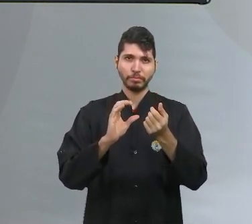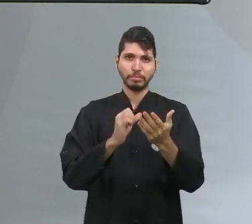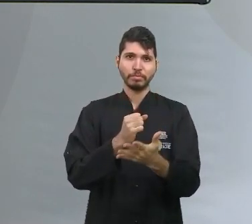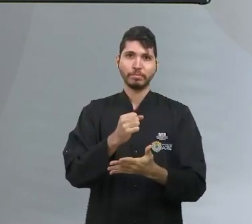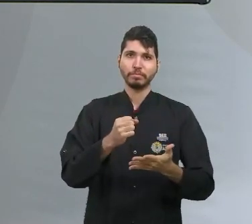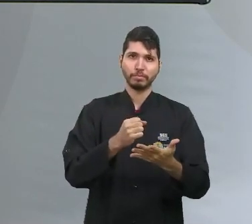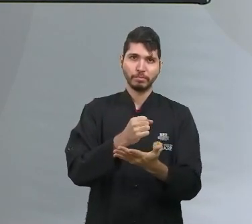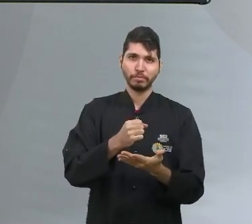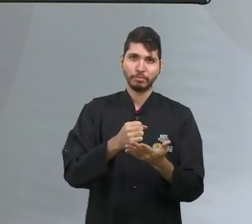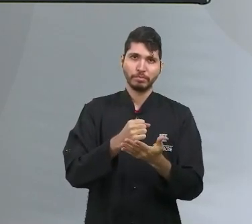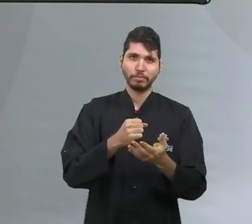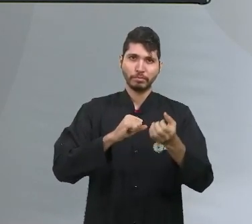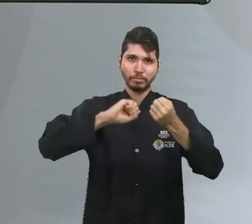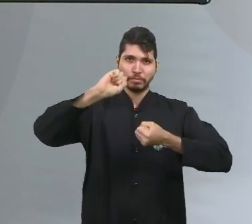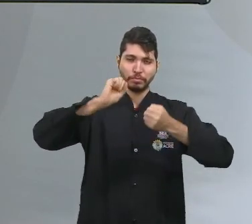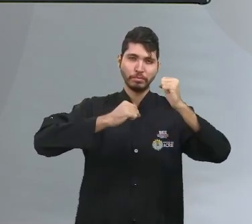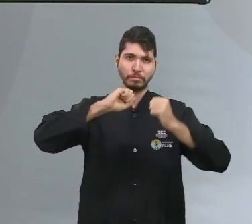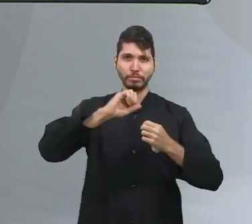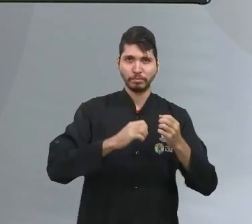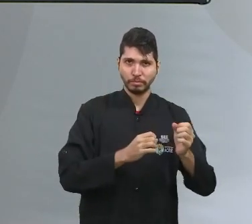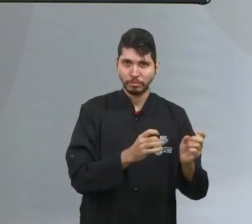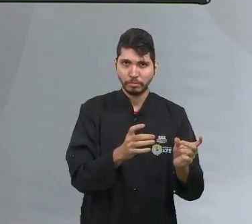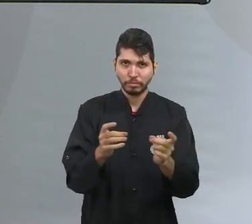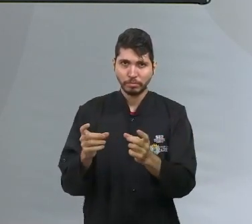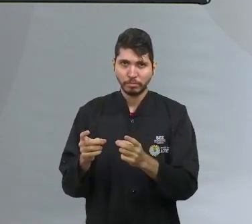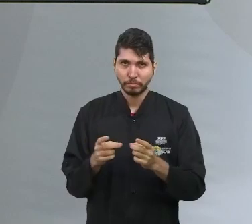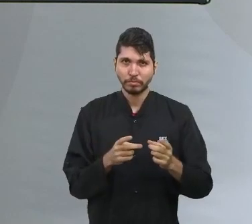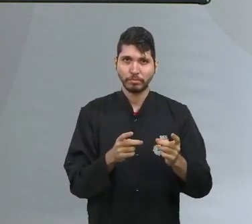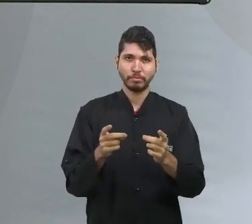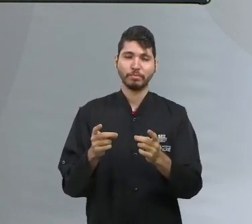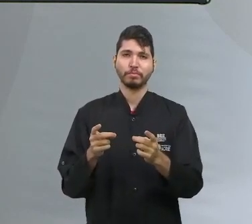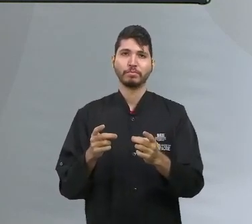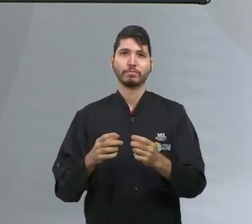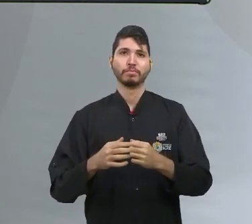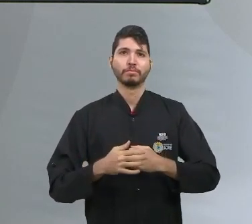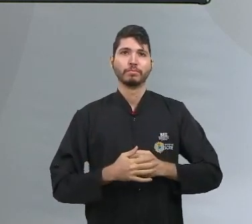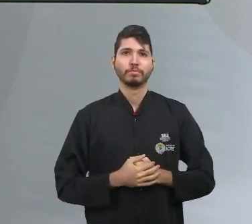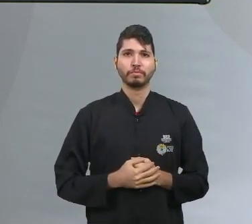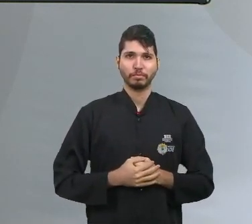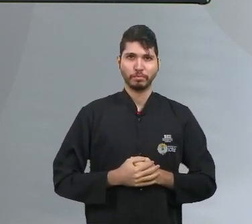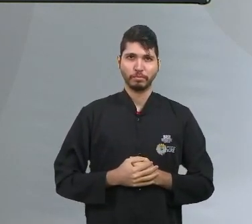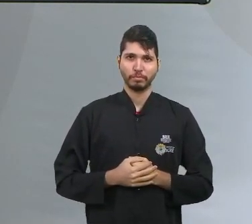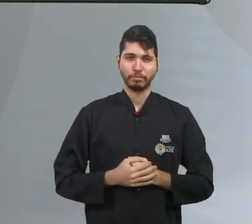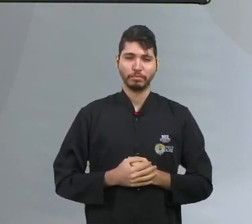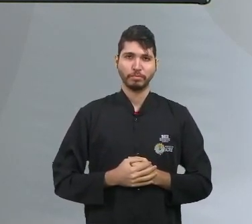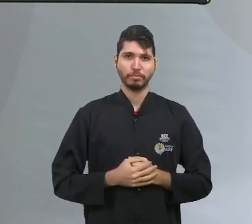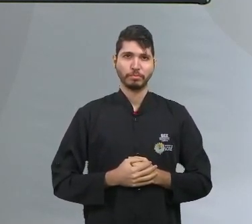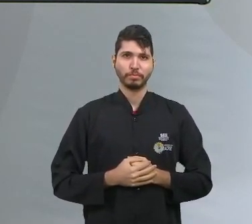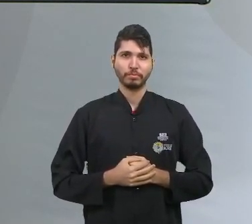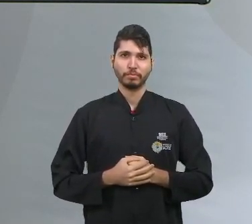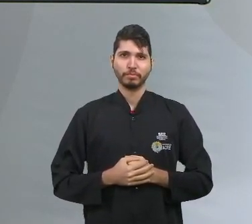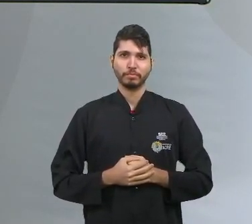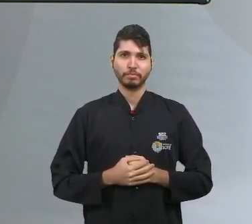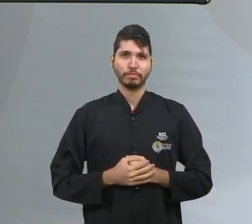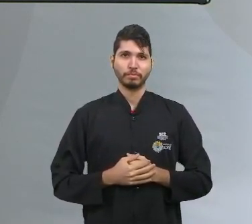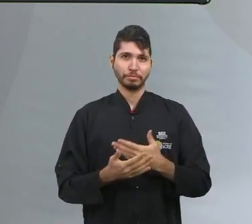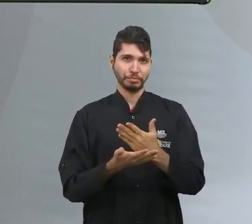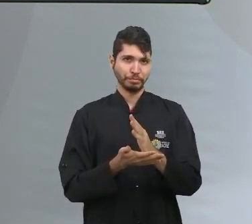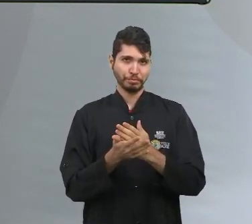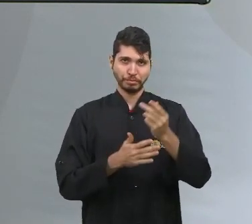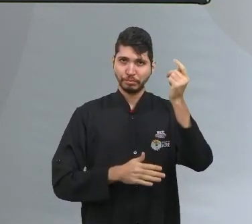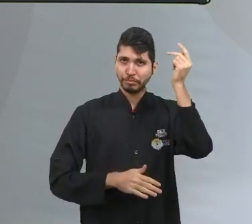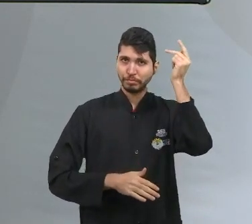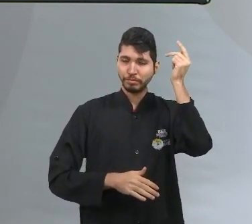digamos assim na comercialização das mercadorias. Não é à toa que alguns autores